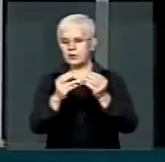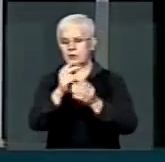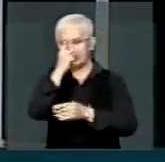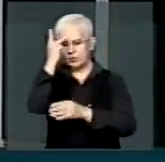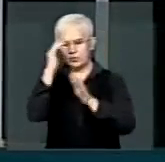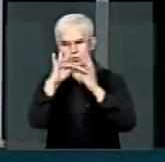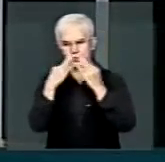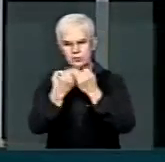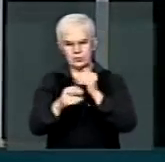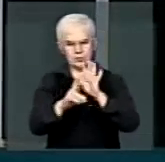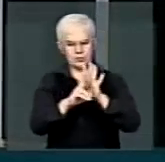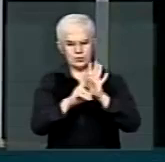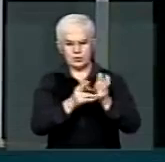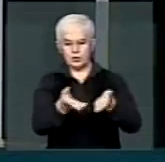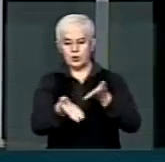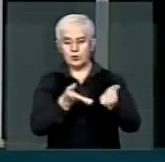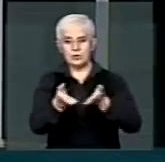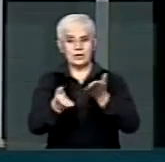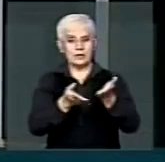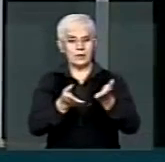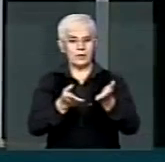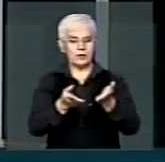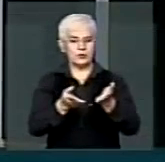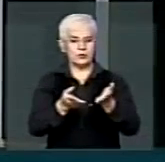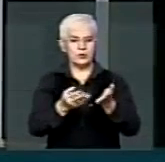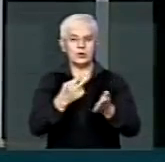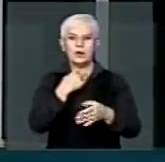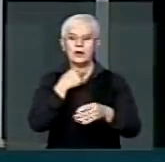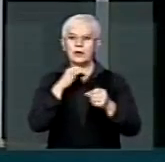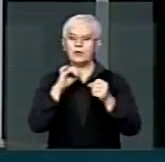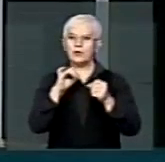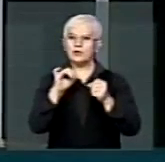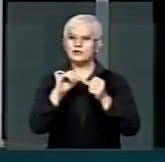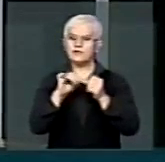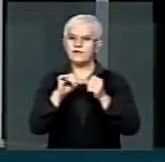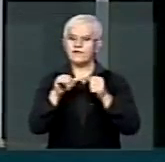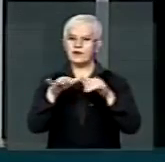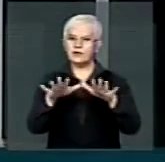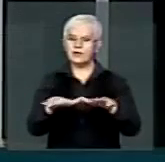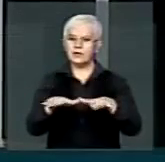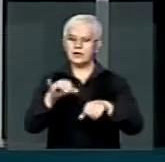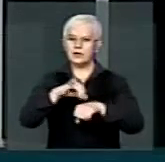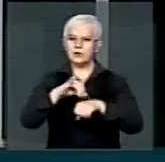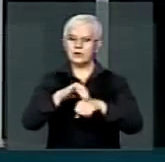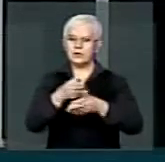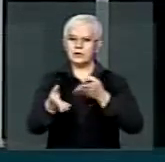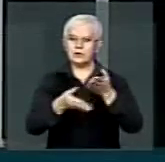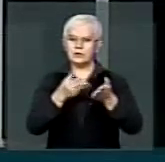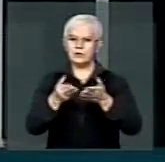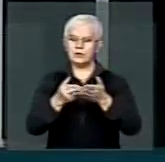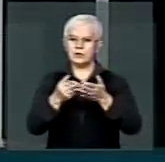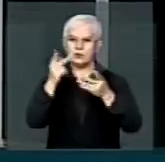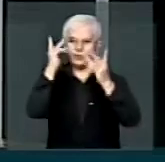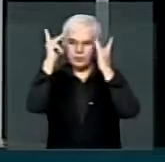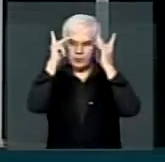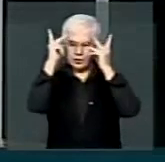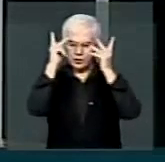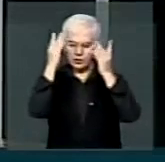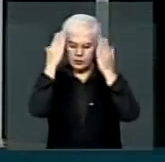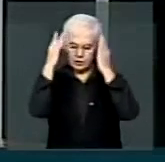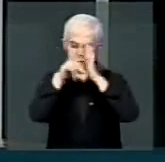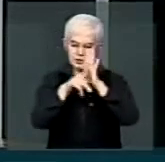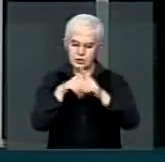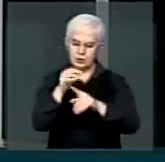representantes, o tratamento não poderá ser feito nos centros de atendimento psicossocial, pois estes não têm condições